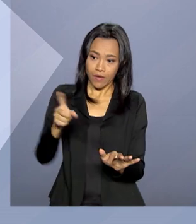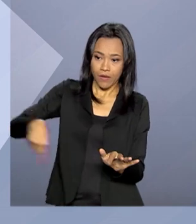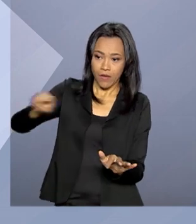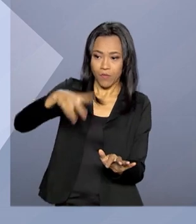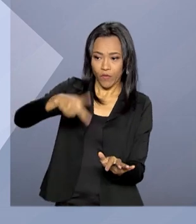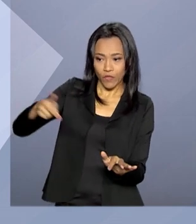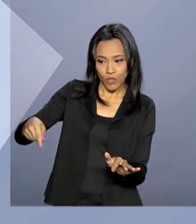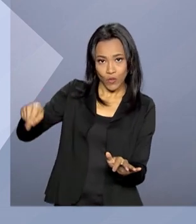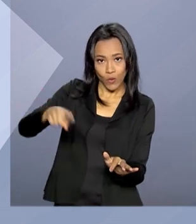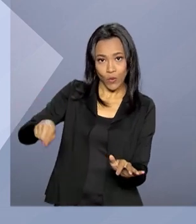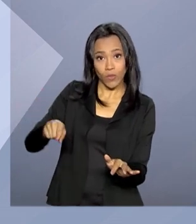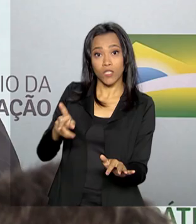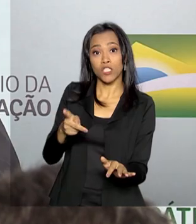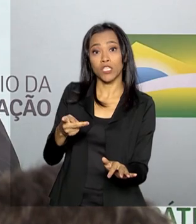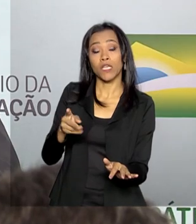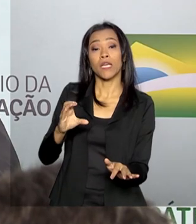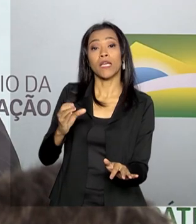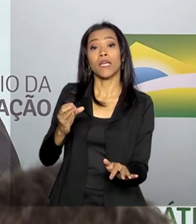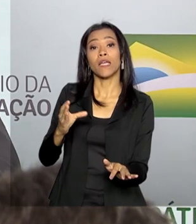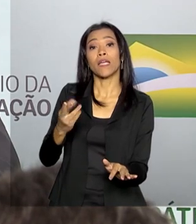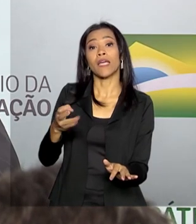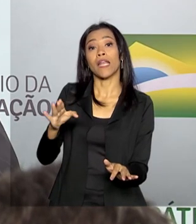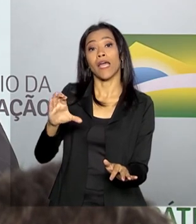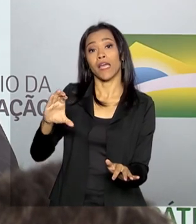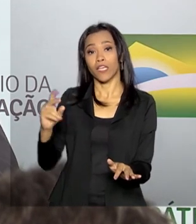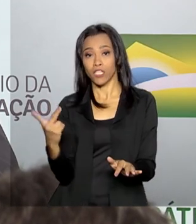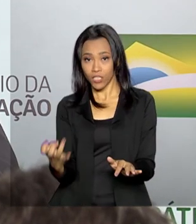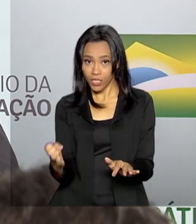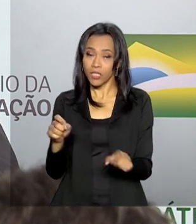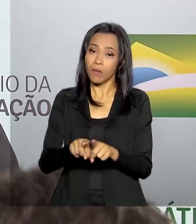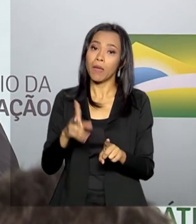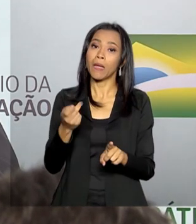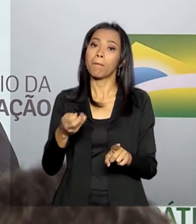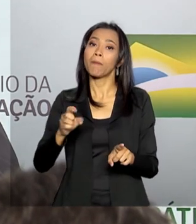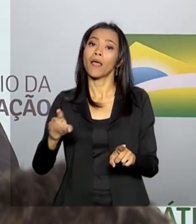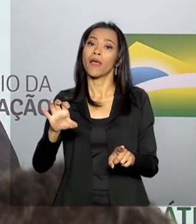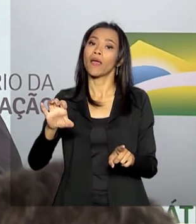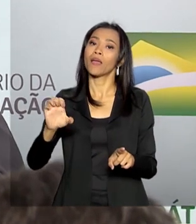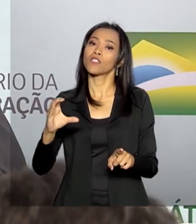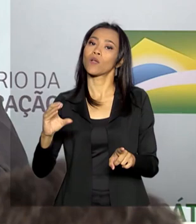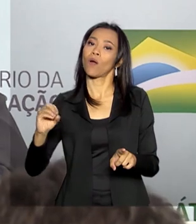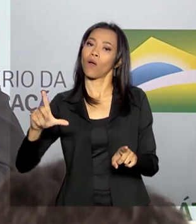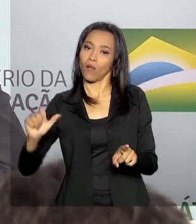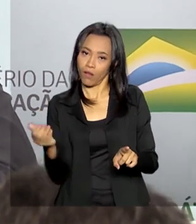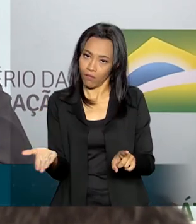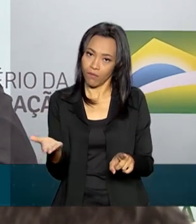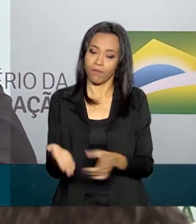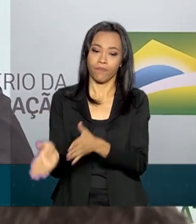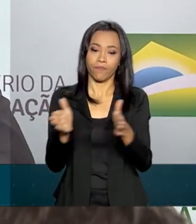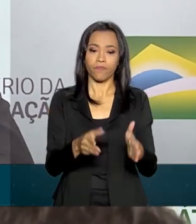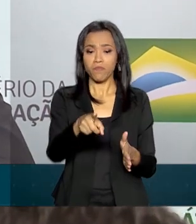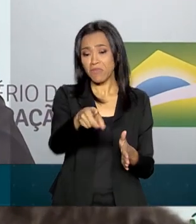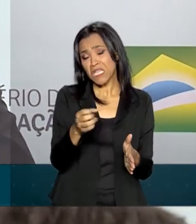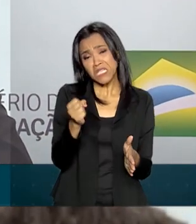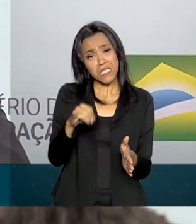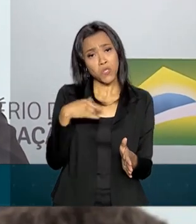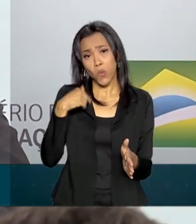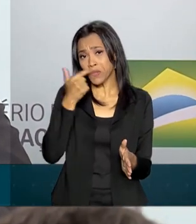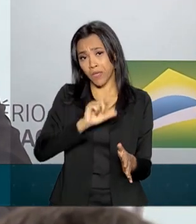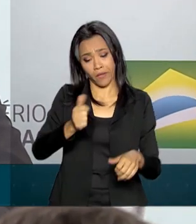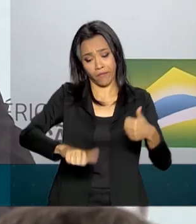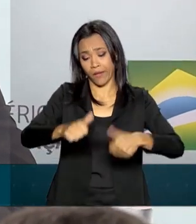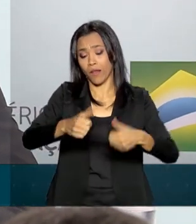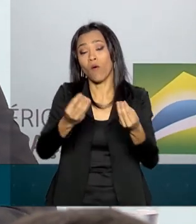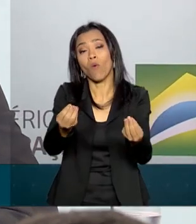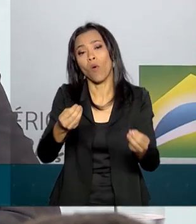creches e pré-escolas. Sem poder avaliar, a gente não consegue monitorar se as políticas estão